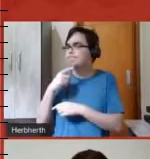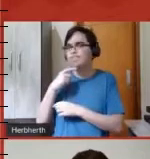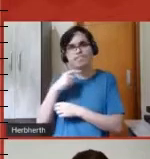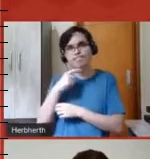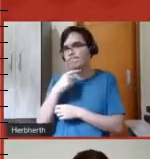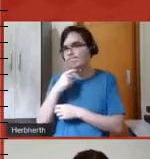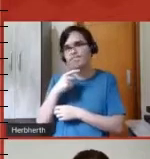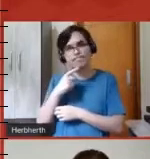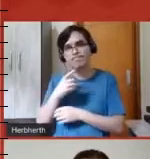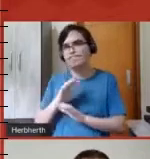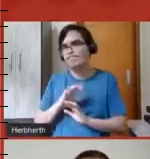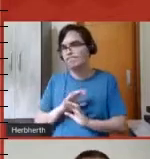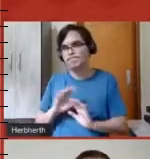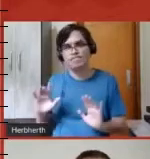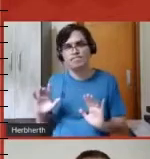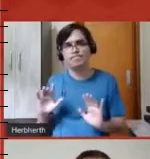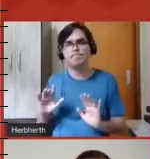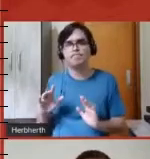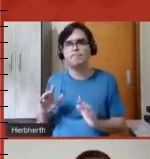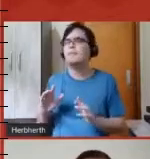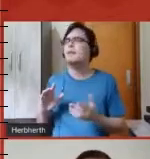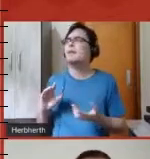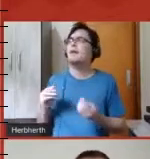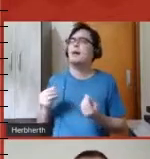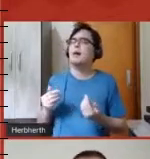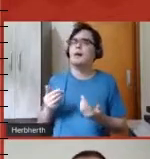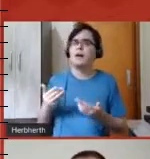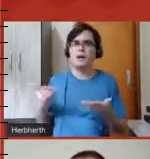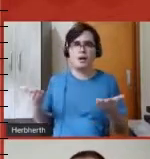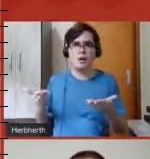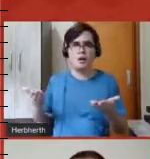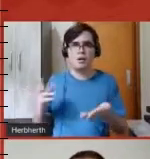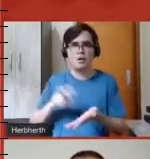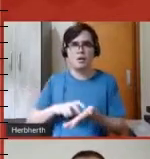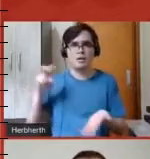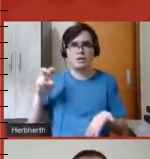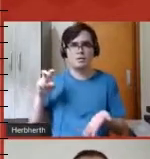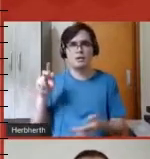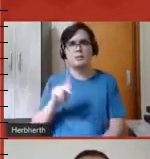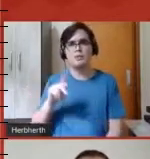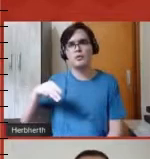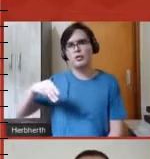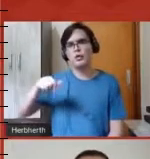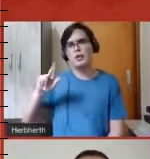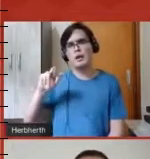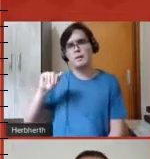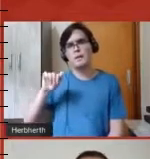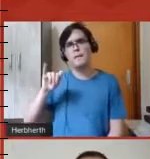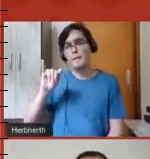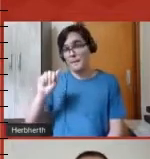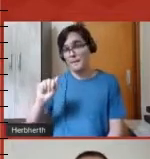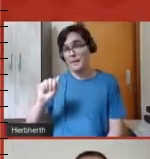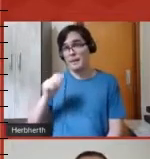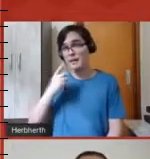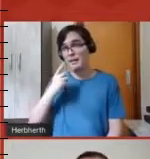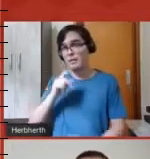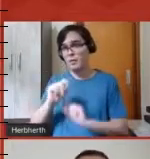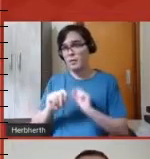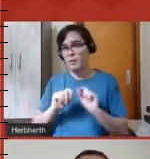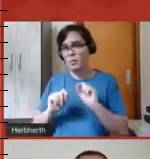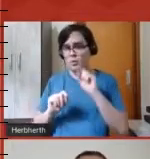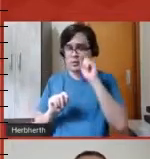até no módulo agora de hoje de manhã, a professora Maria Antônia destacou, né, o professor, ele